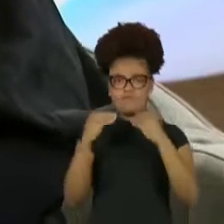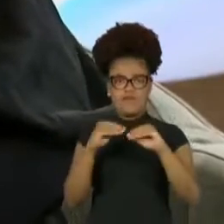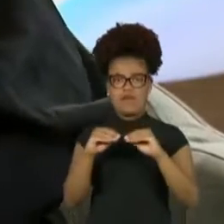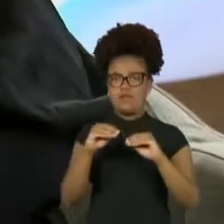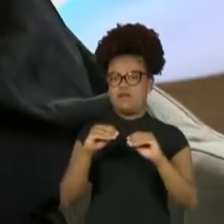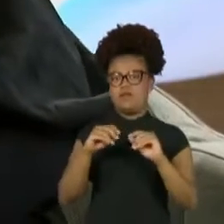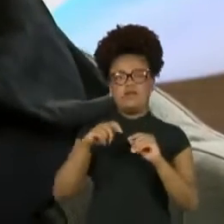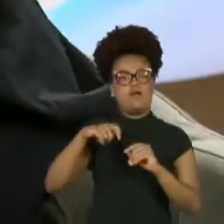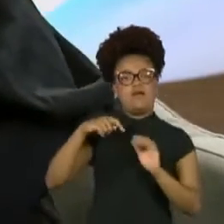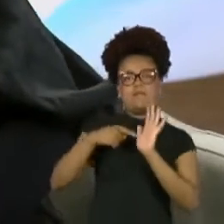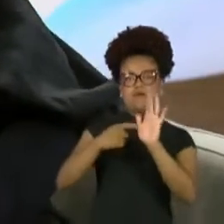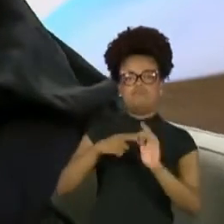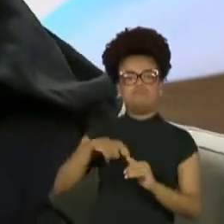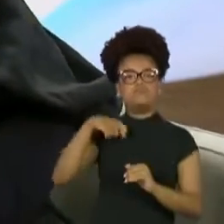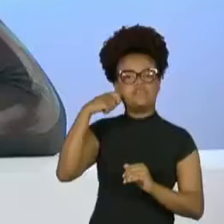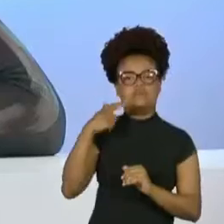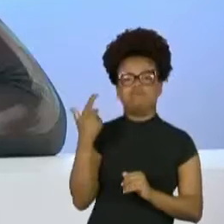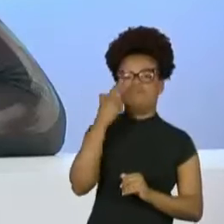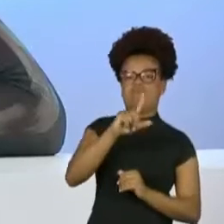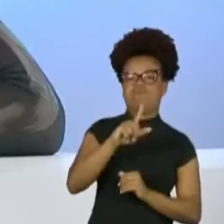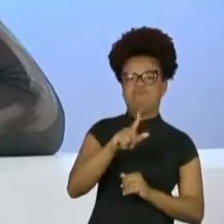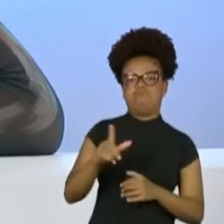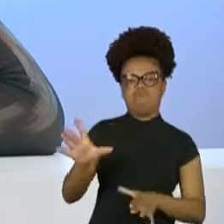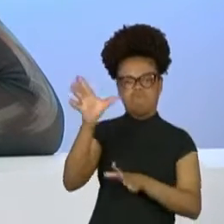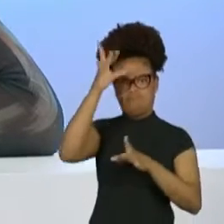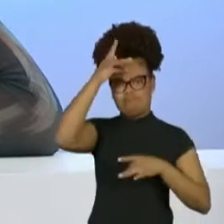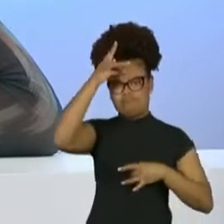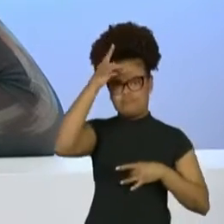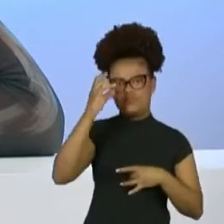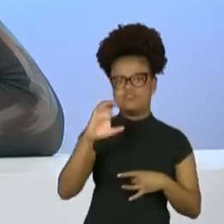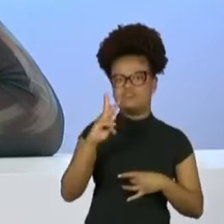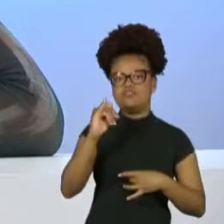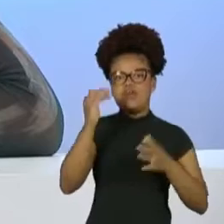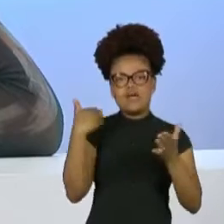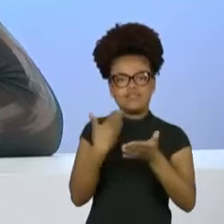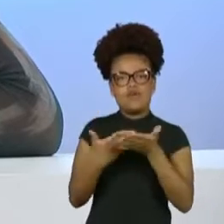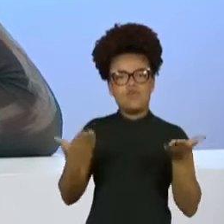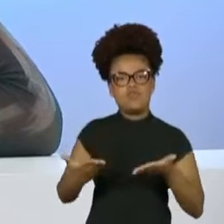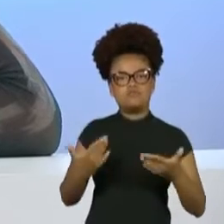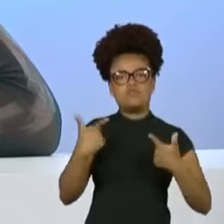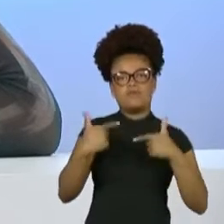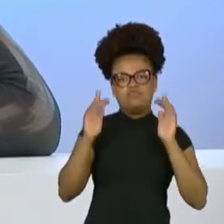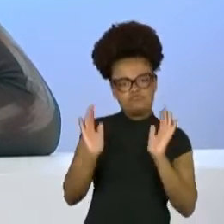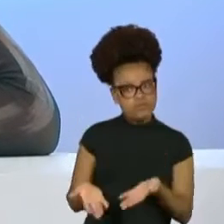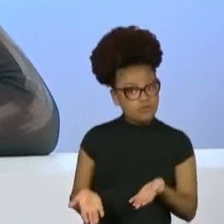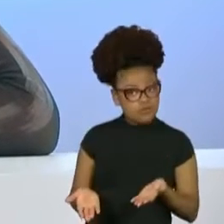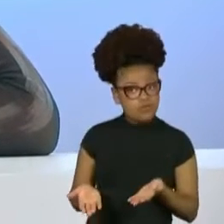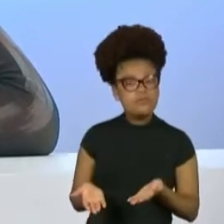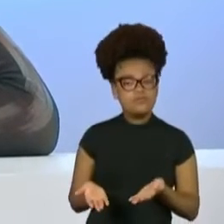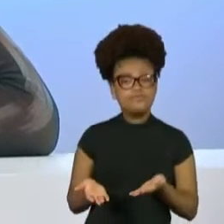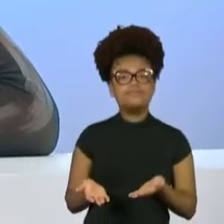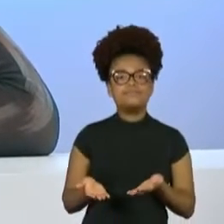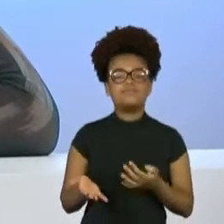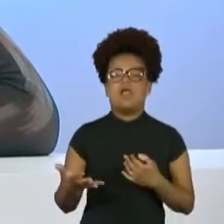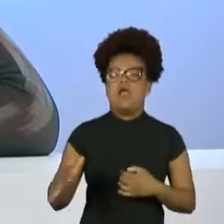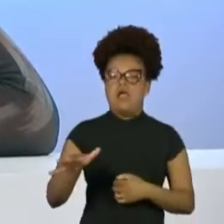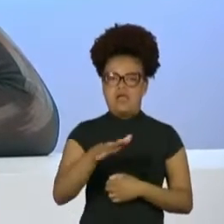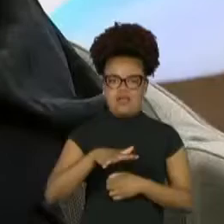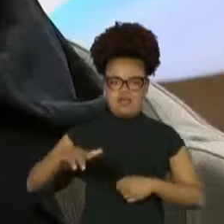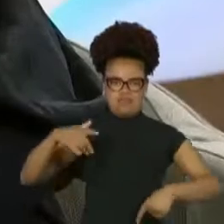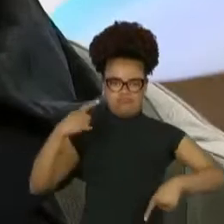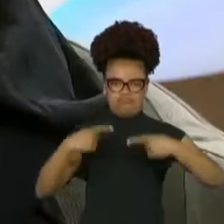você... A gente fica sempre pensando assim, com uma mulher política também. Sim, sim.